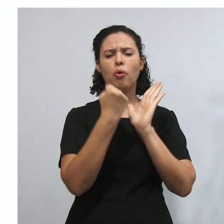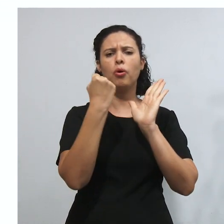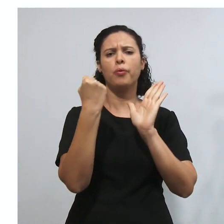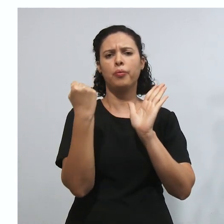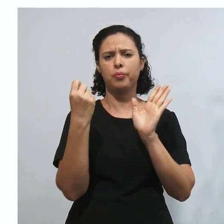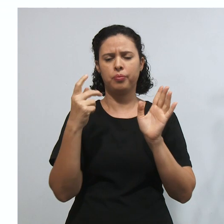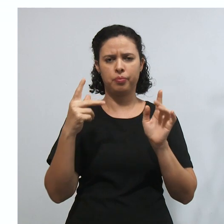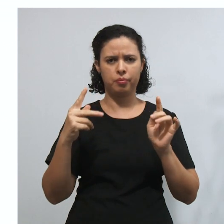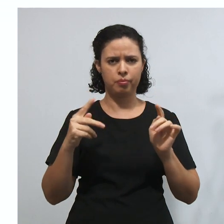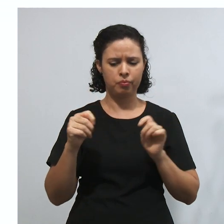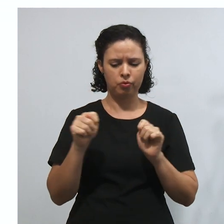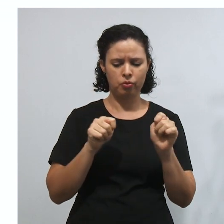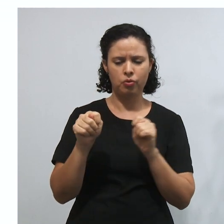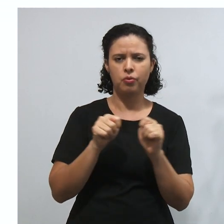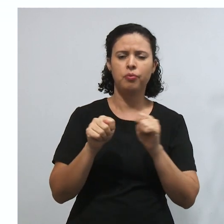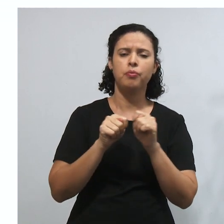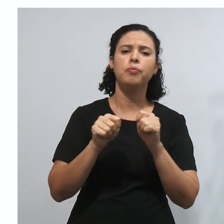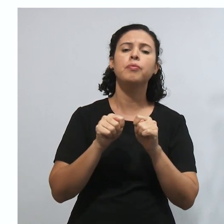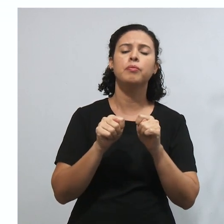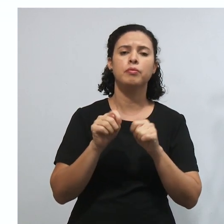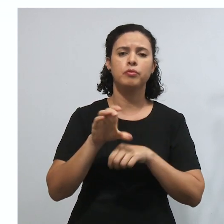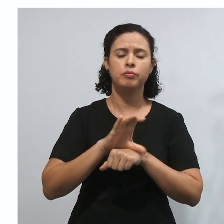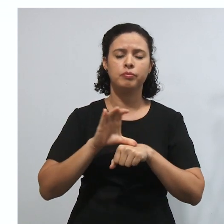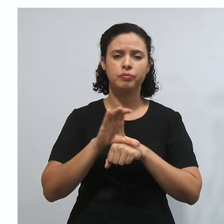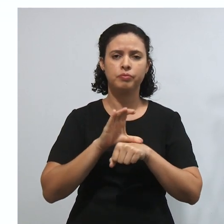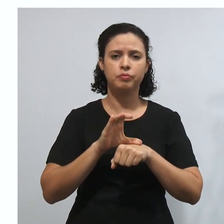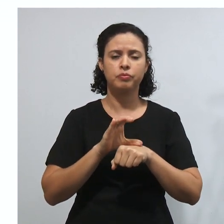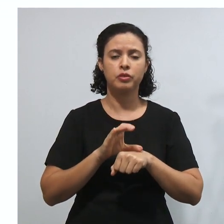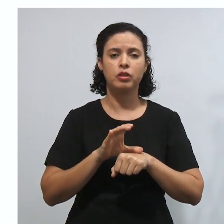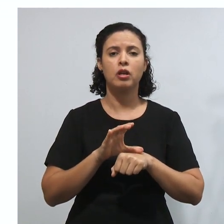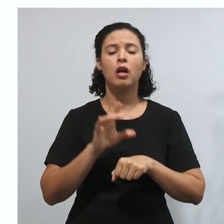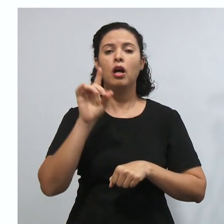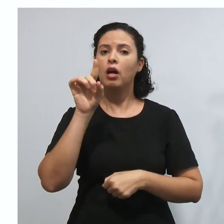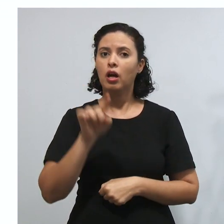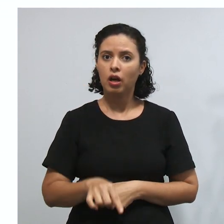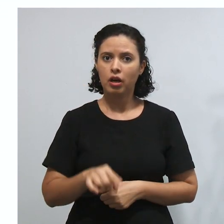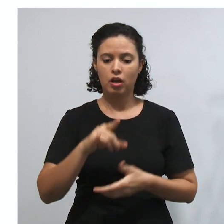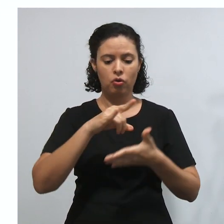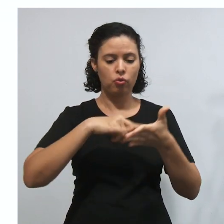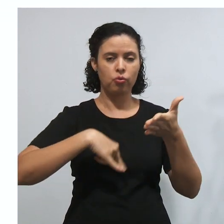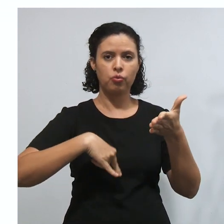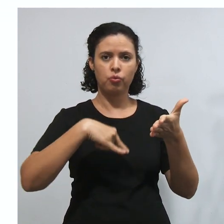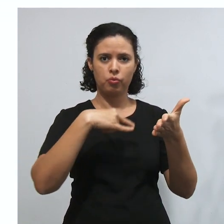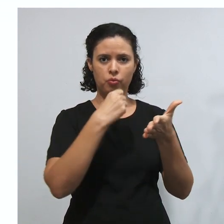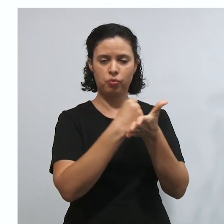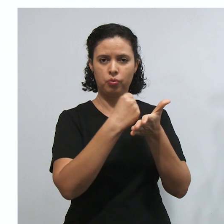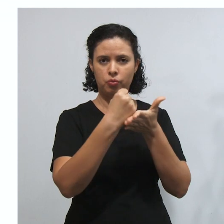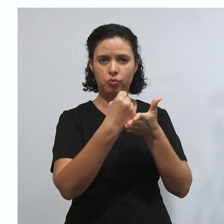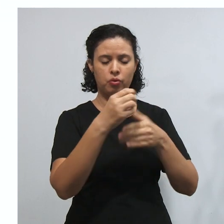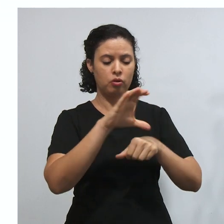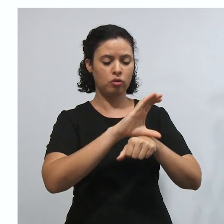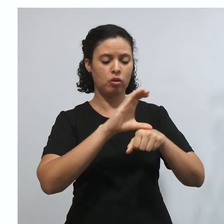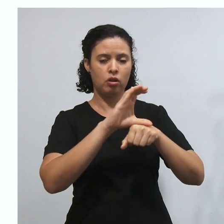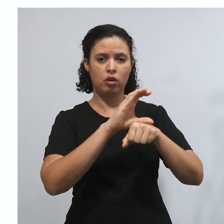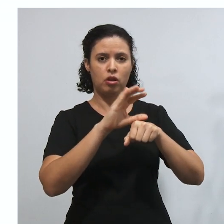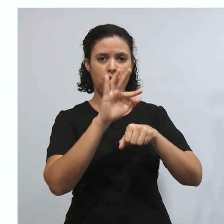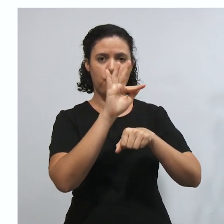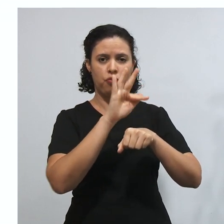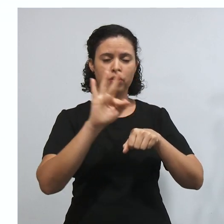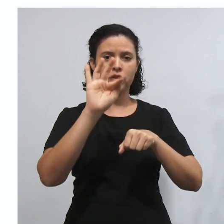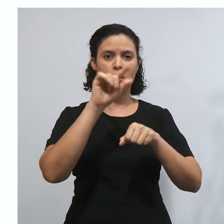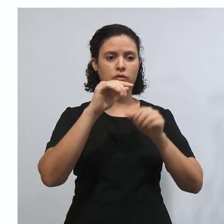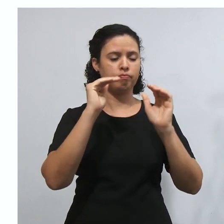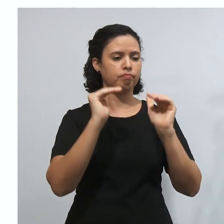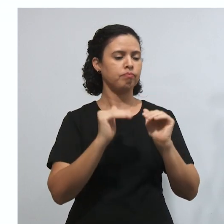constitucionalidade é o fato de que a nossa Constituição Federal, ela é o documento supremo,